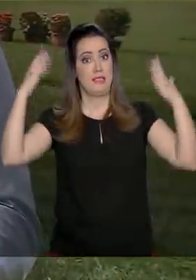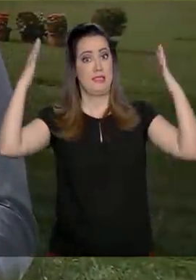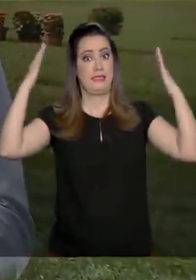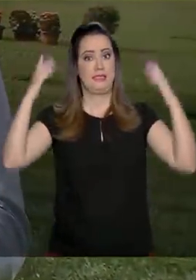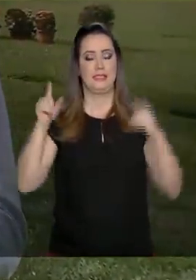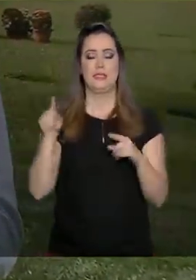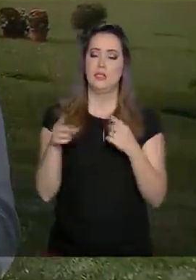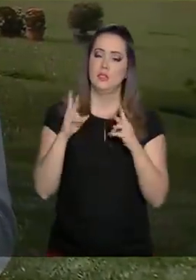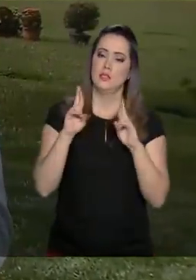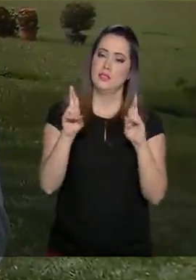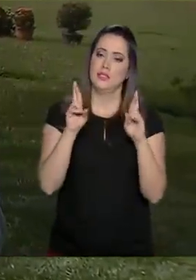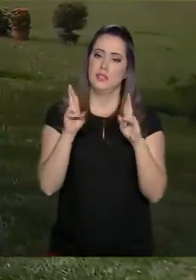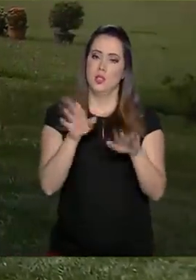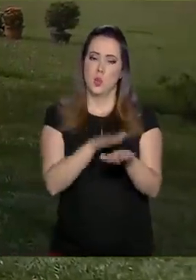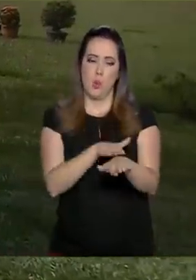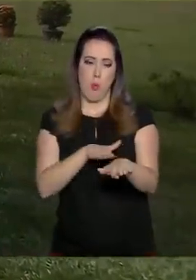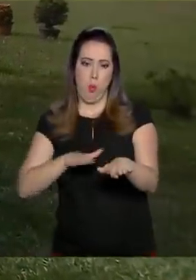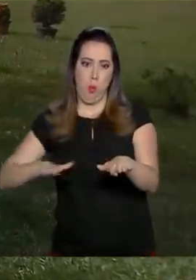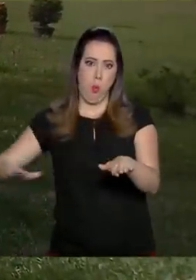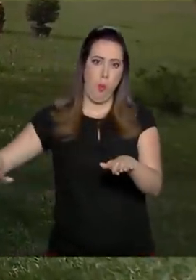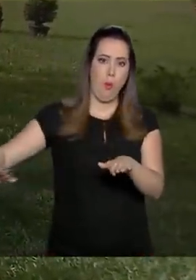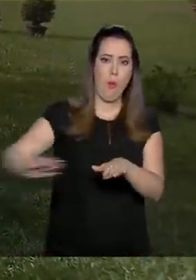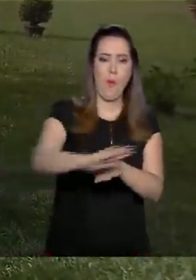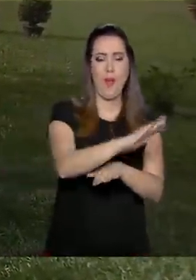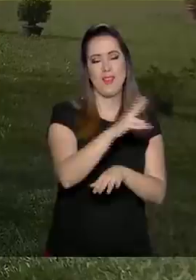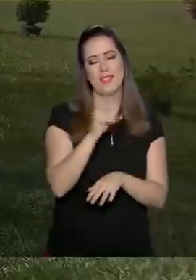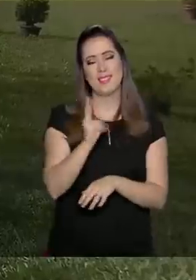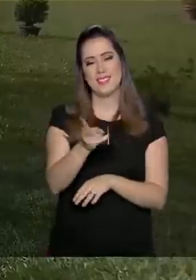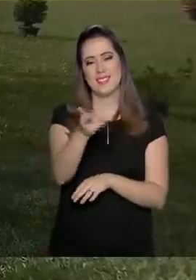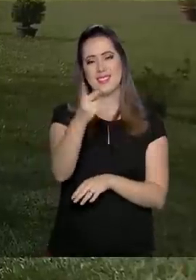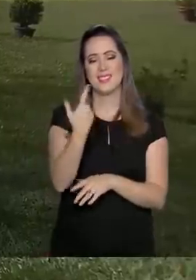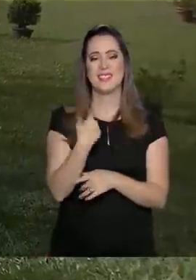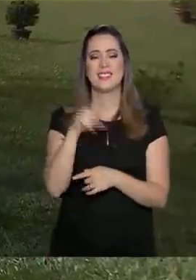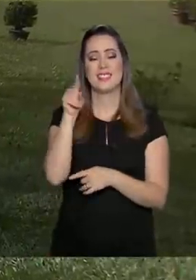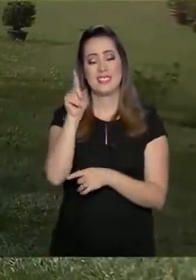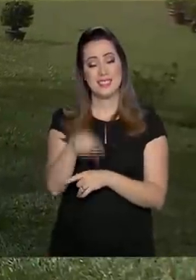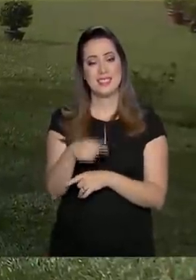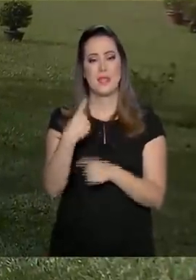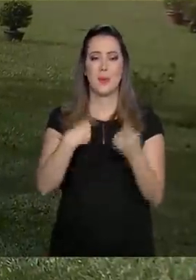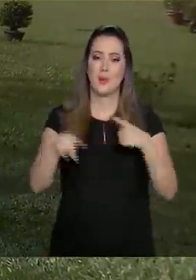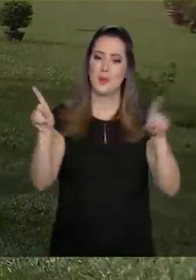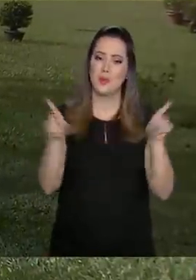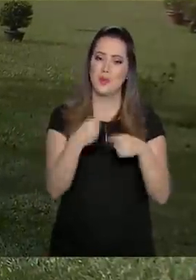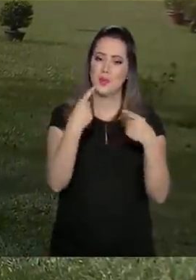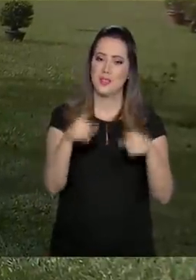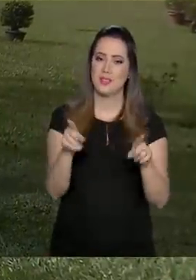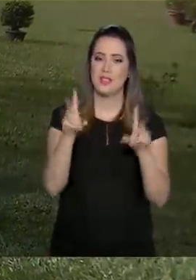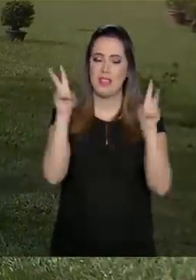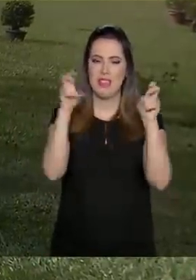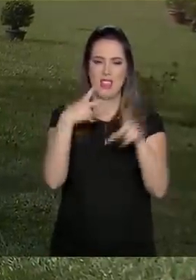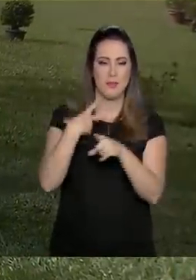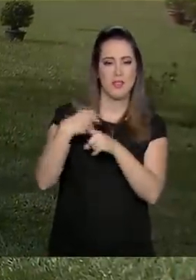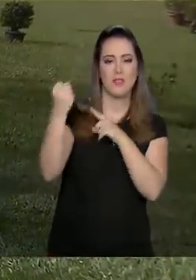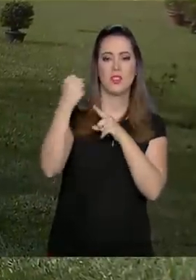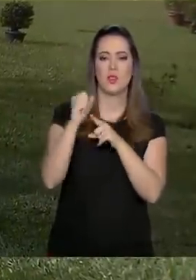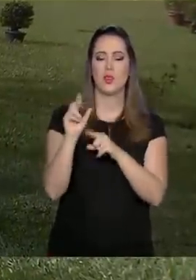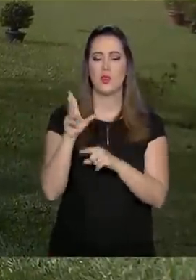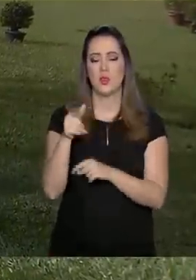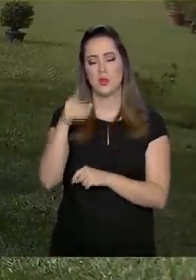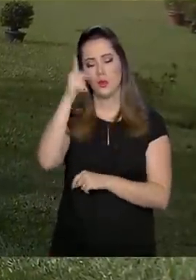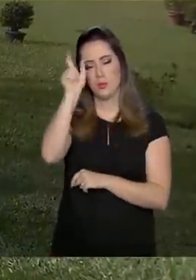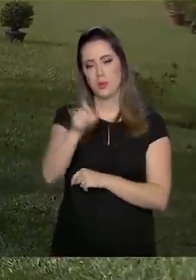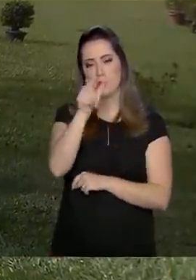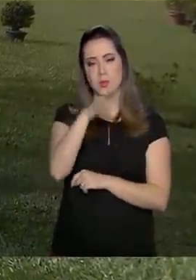esperança de que a corrida terminasse sempre com aquela famosa musiquinha conhecida como tema da vitória, que todo